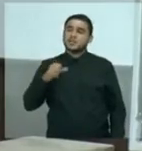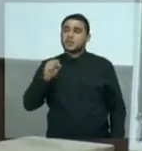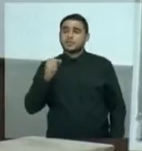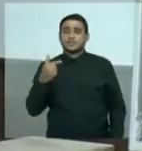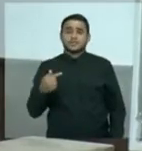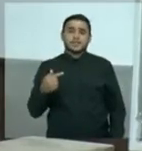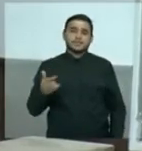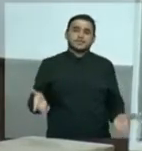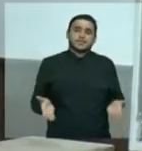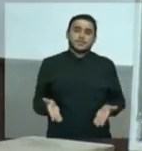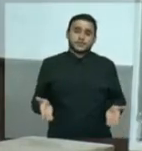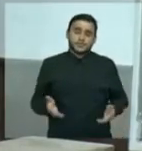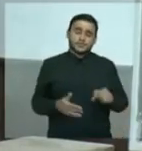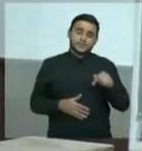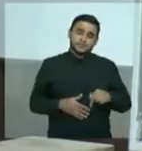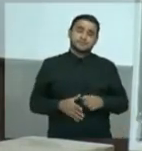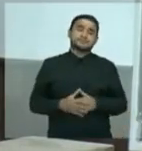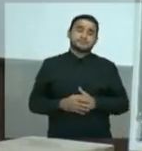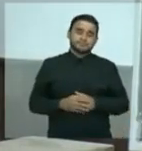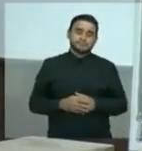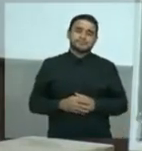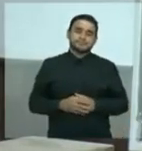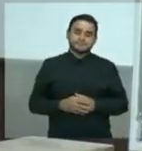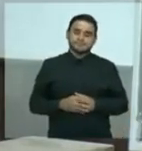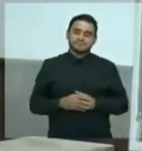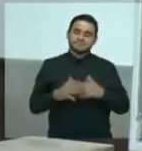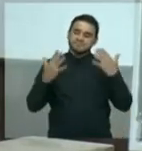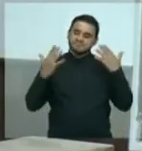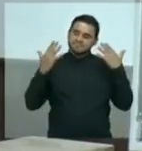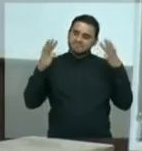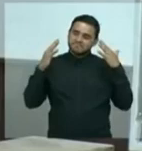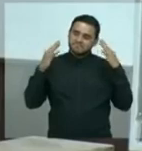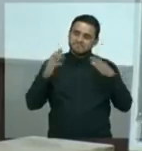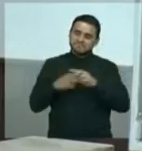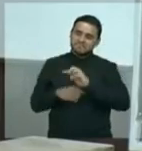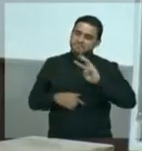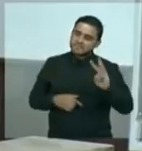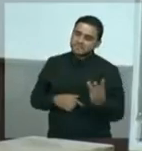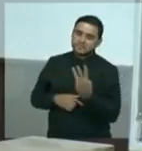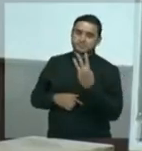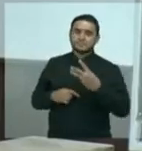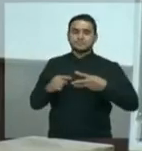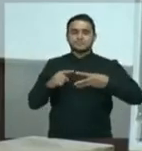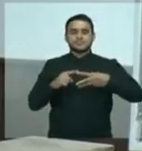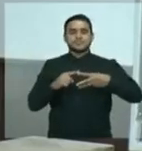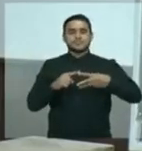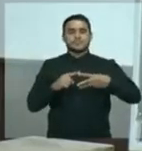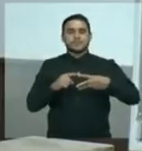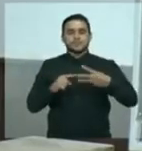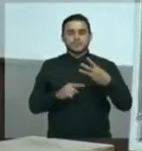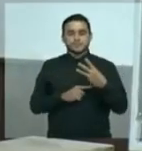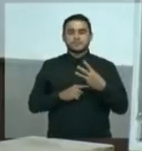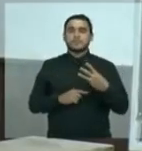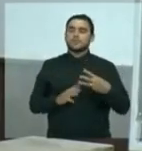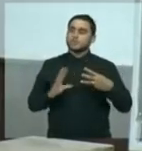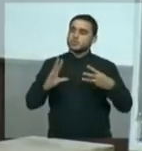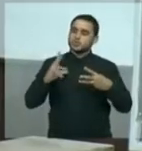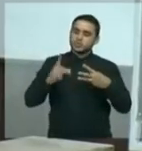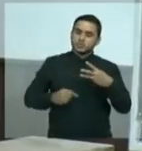Viva a luta dos profetas dos pobres, Dom Fragoso e Padre Alfredinho.